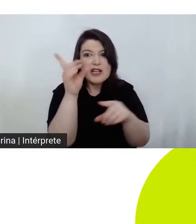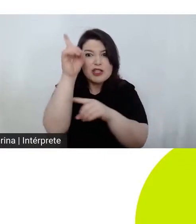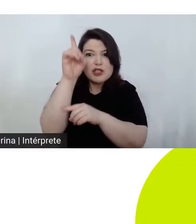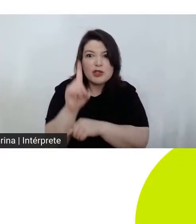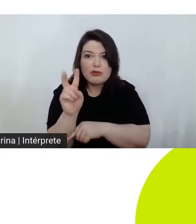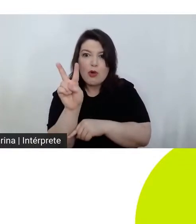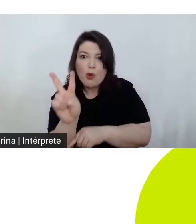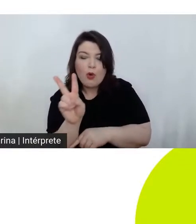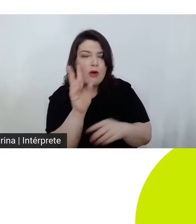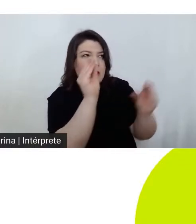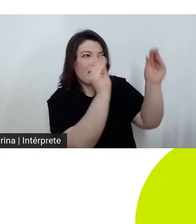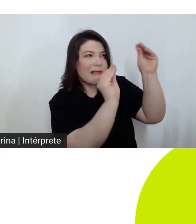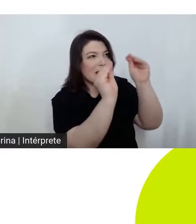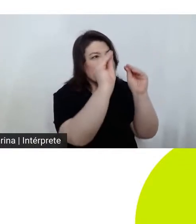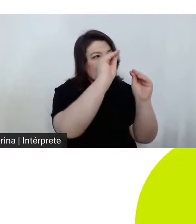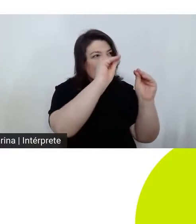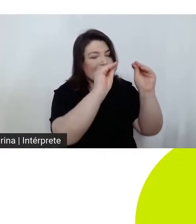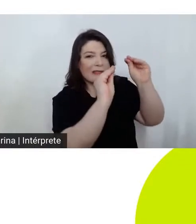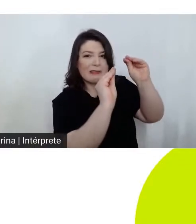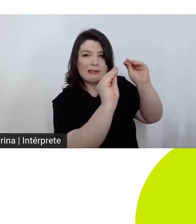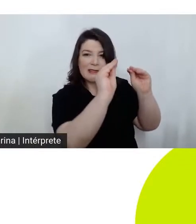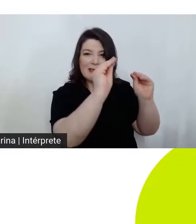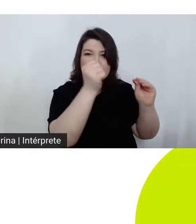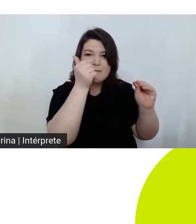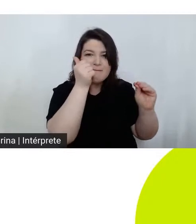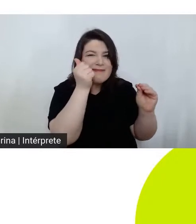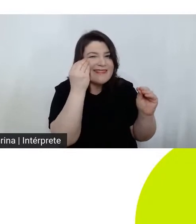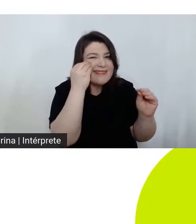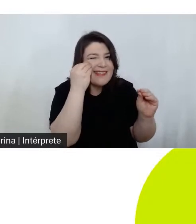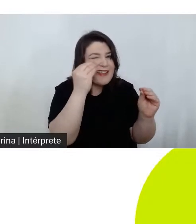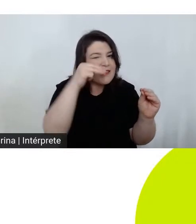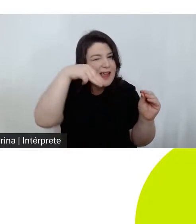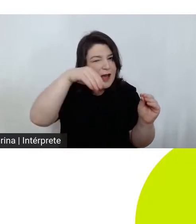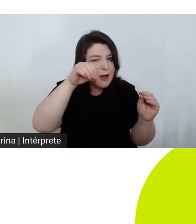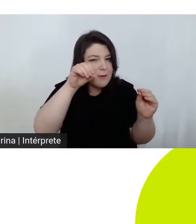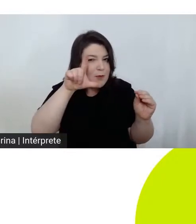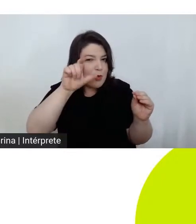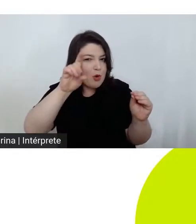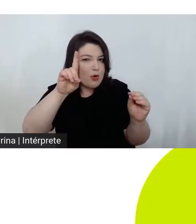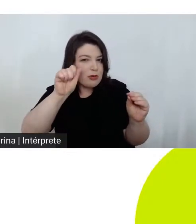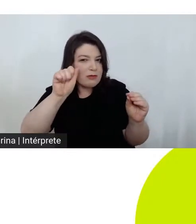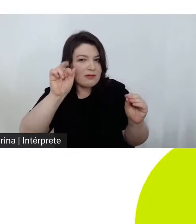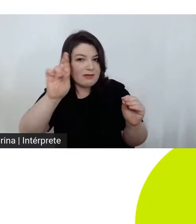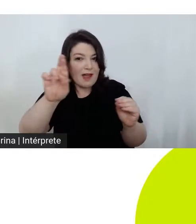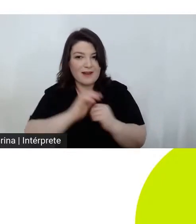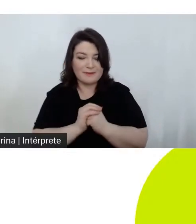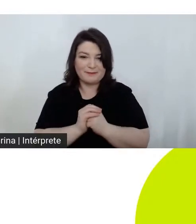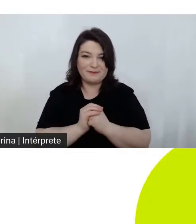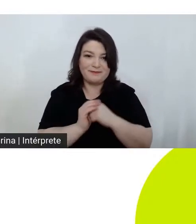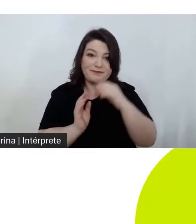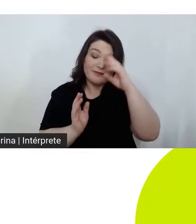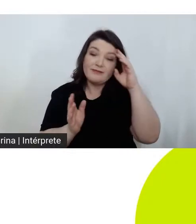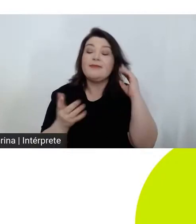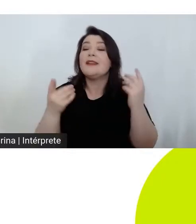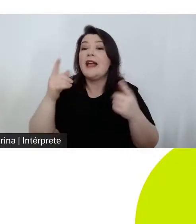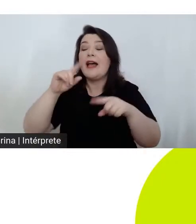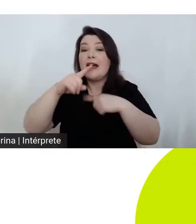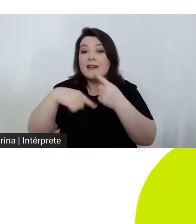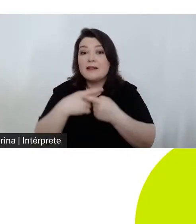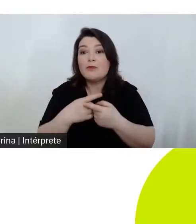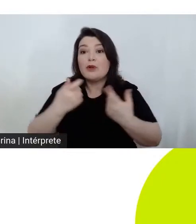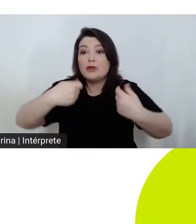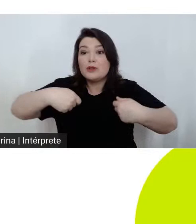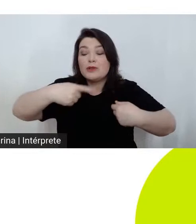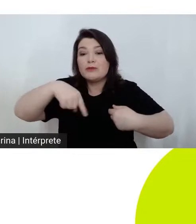projetos e negociarmos entre o desejo, a realidade e o outro para realizarmos o que